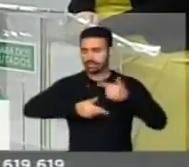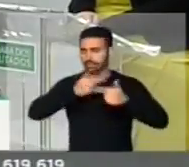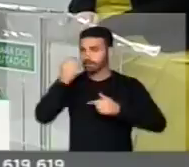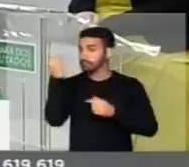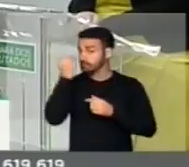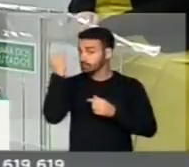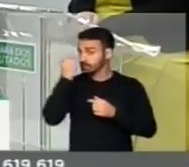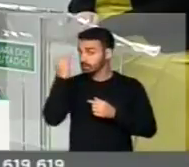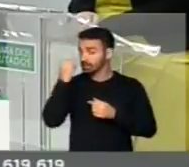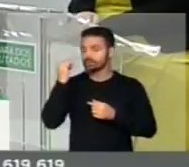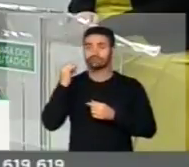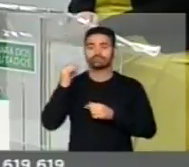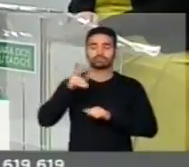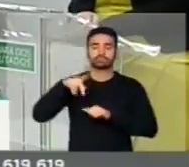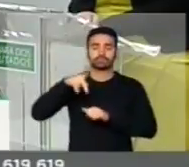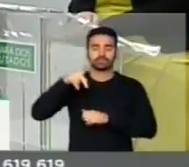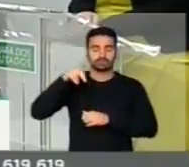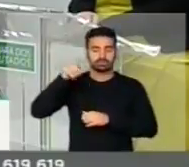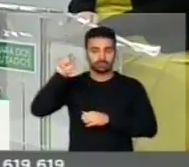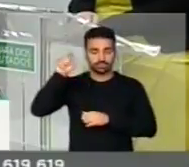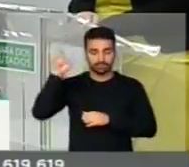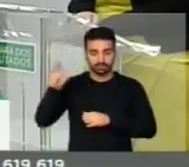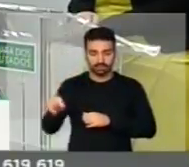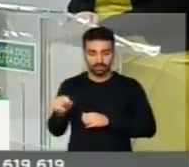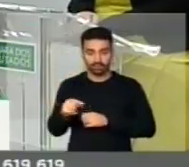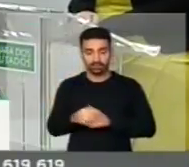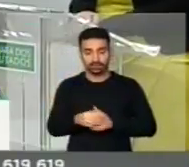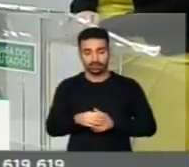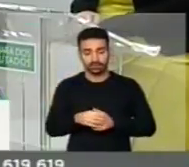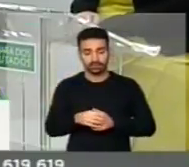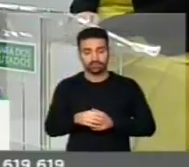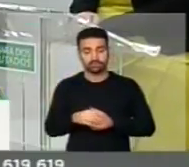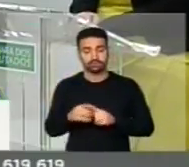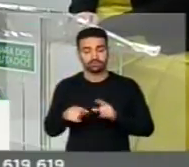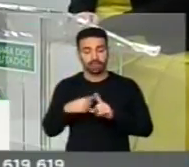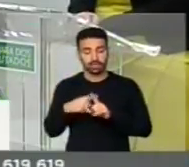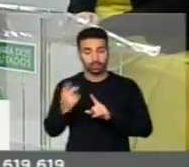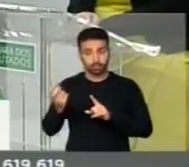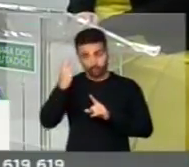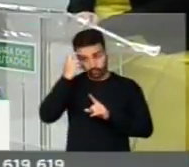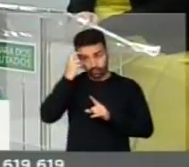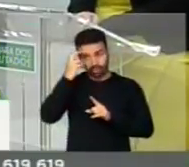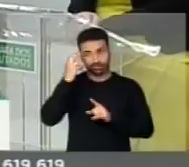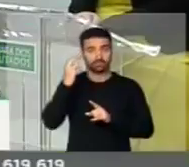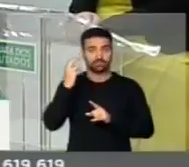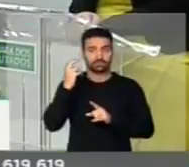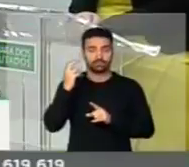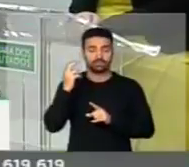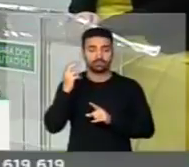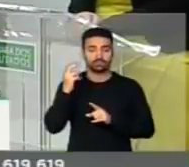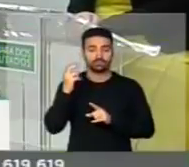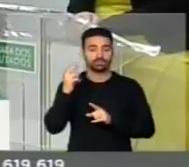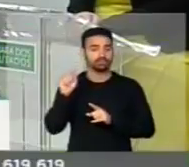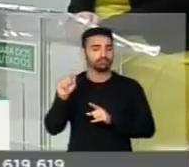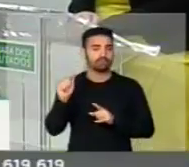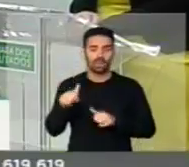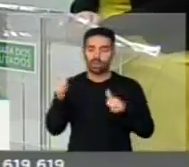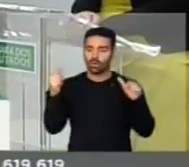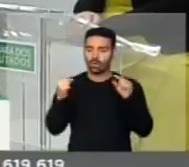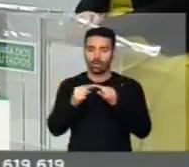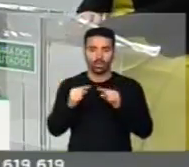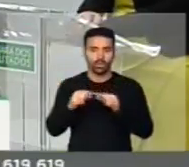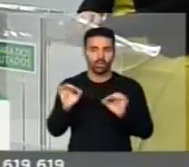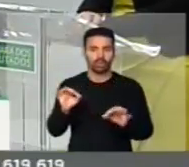Parlamento Italiano, e esse, mais cultura do que isso nós não temos, e é o melhor exemplo também,